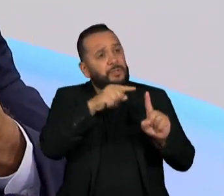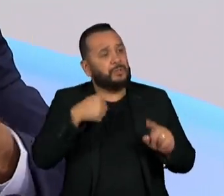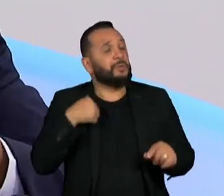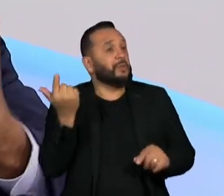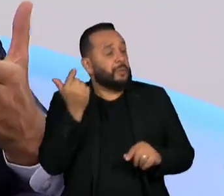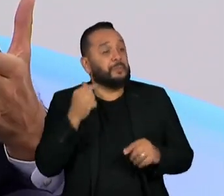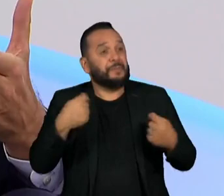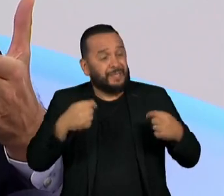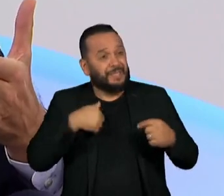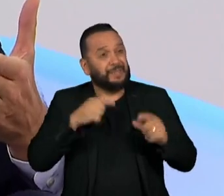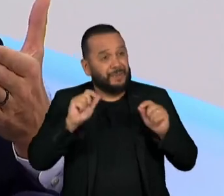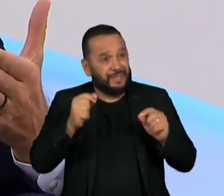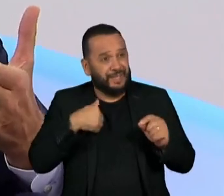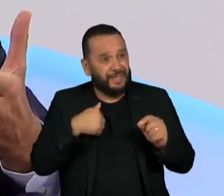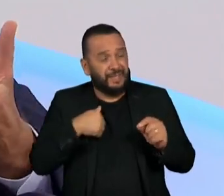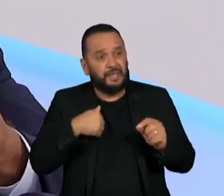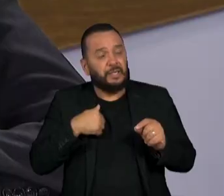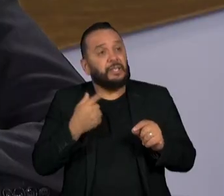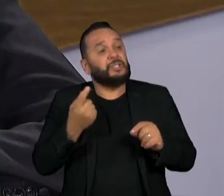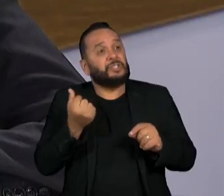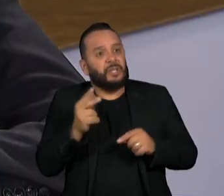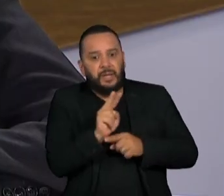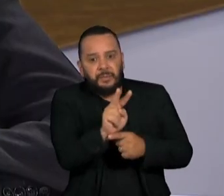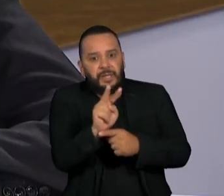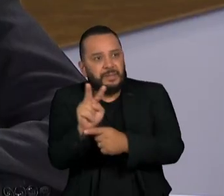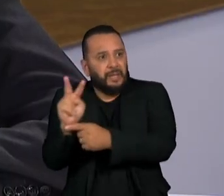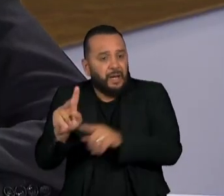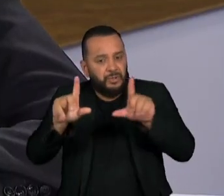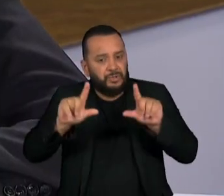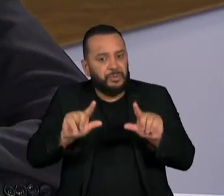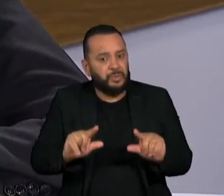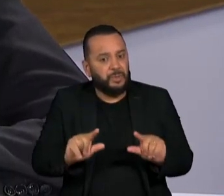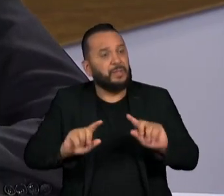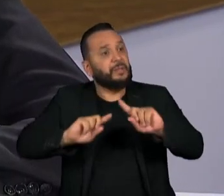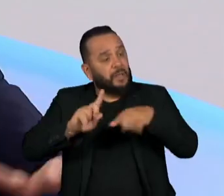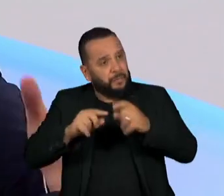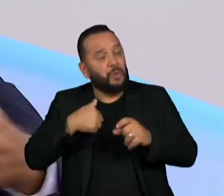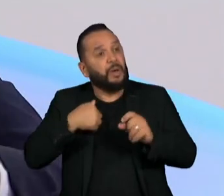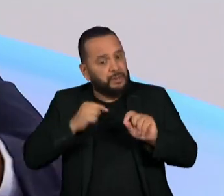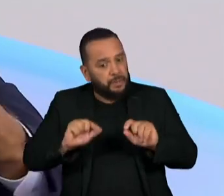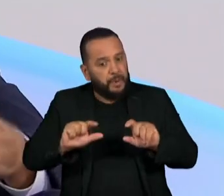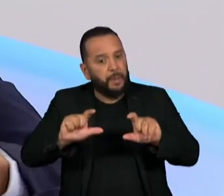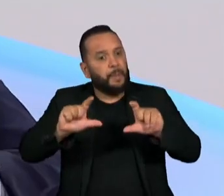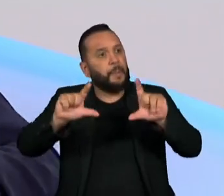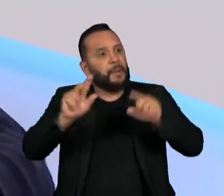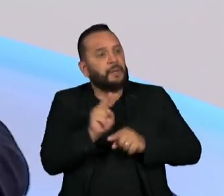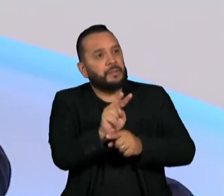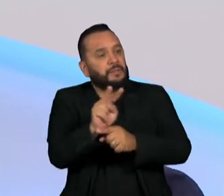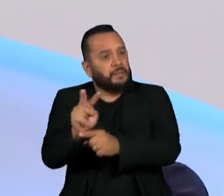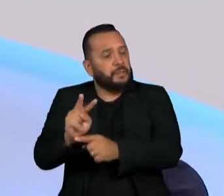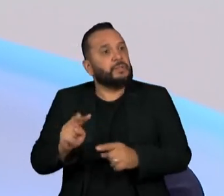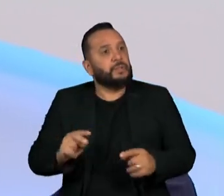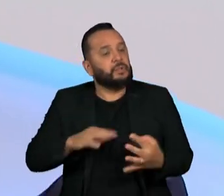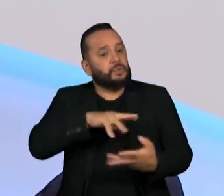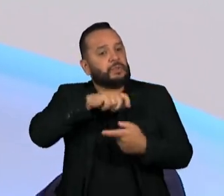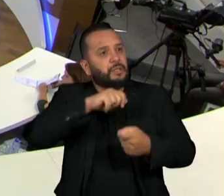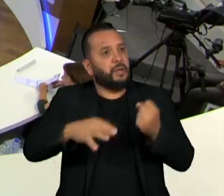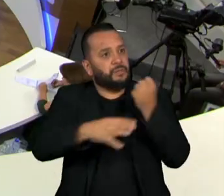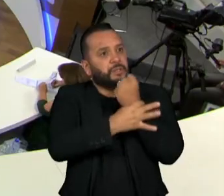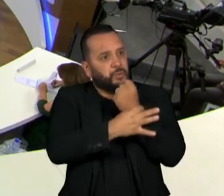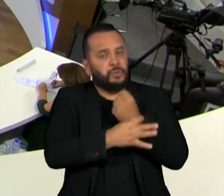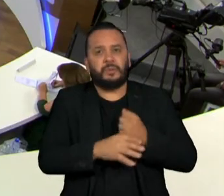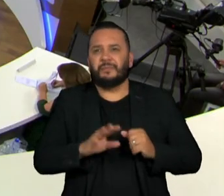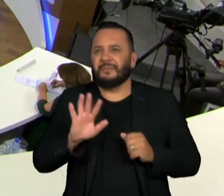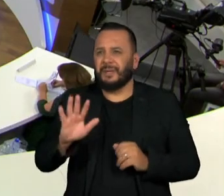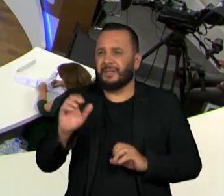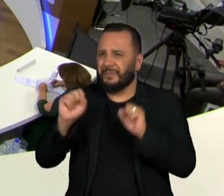desacelerar um pouco o crédito em algum momento para depois voltar a subir ele de forma mais sustentável. Agora, as empresas estão reclamando bastante